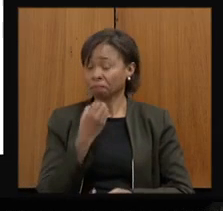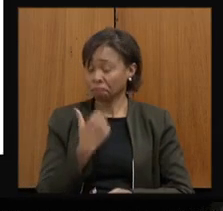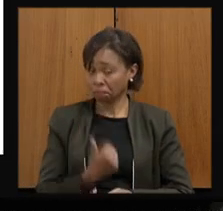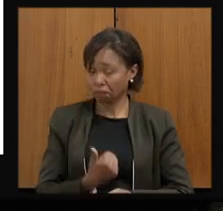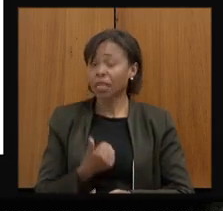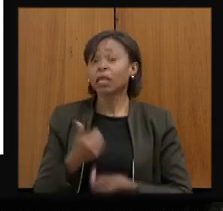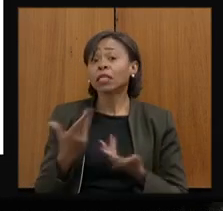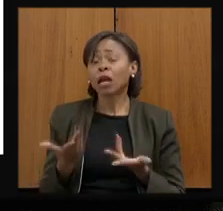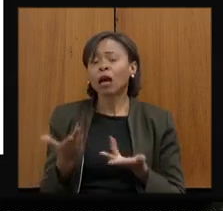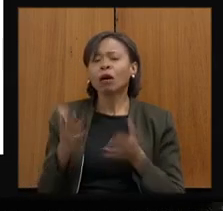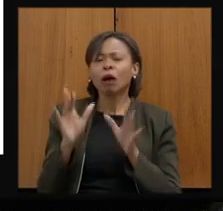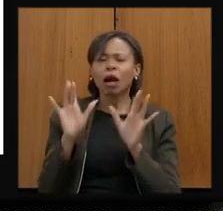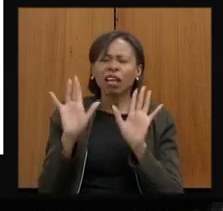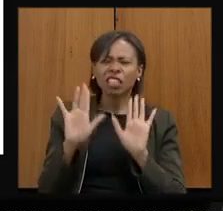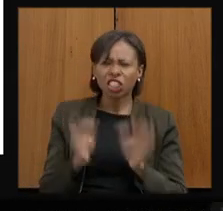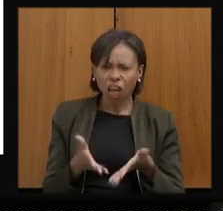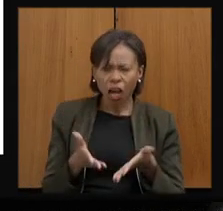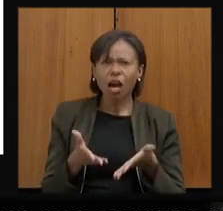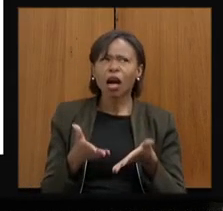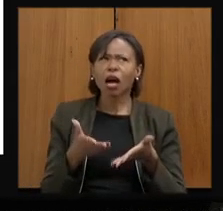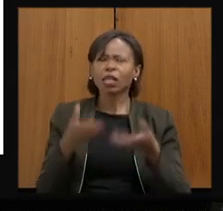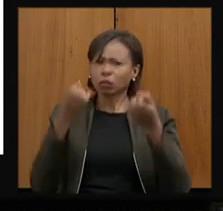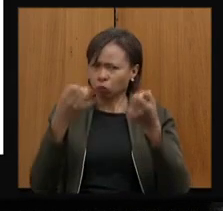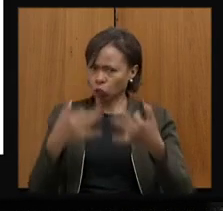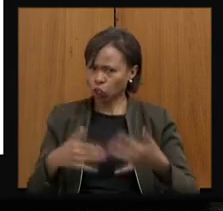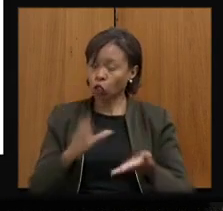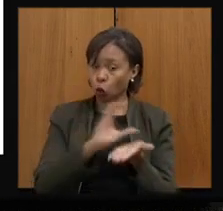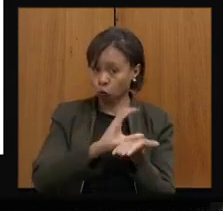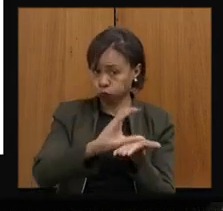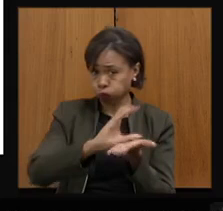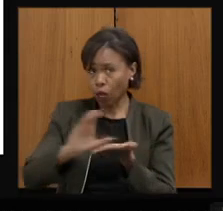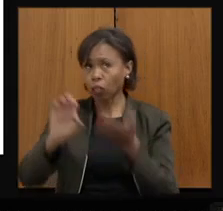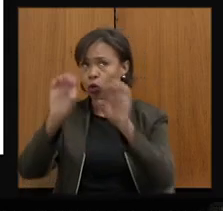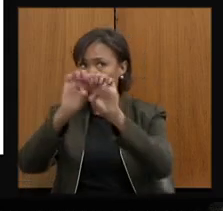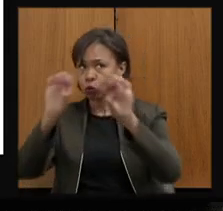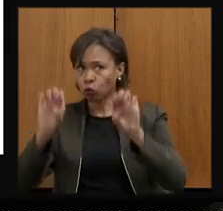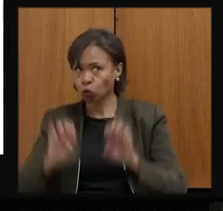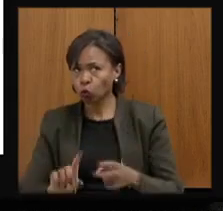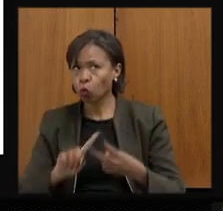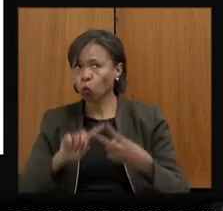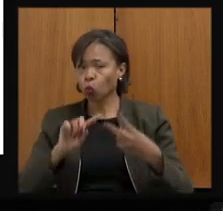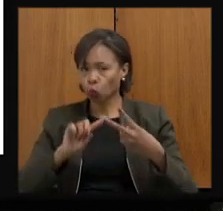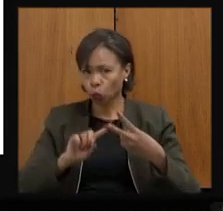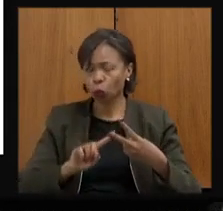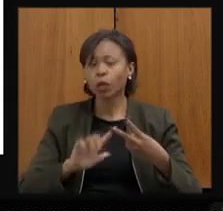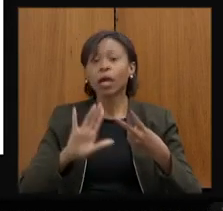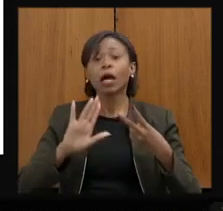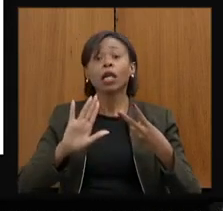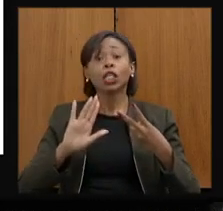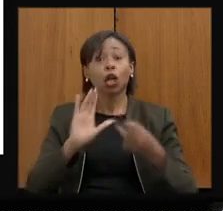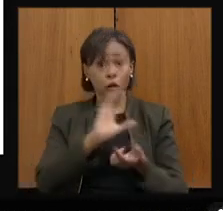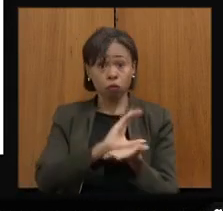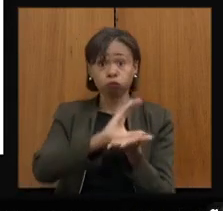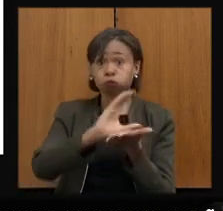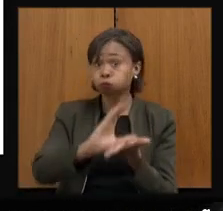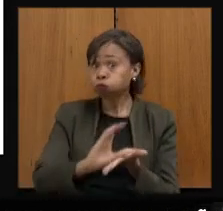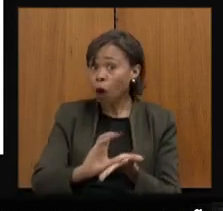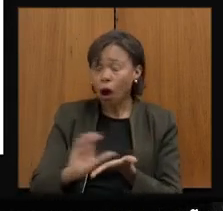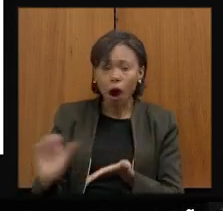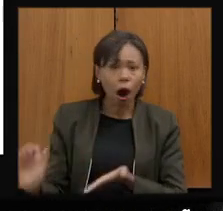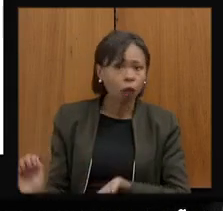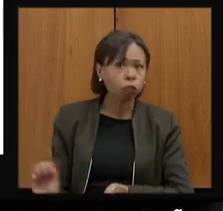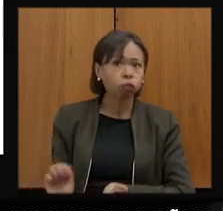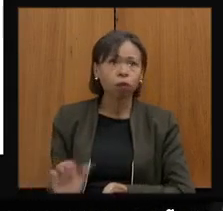falei um pouquinho sobre a questão do investimento em infraestrutura, tivemos um investimento muito expressivo